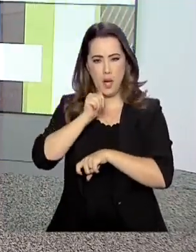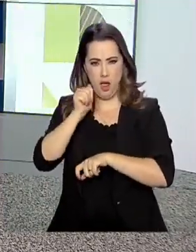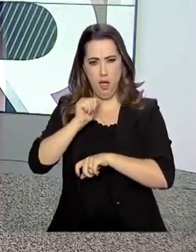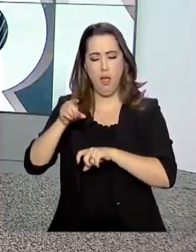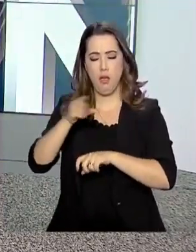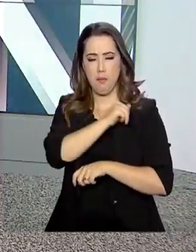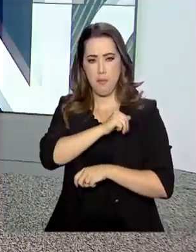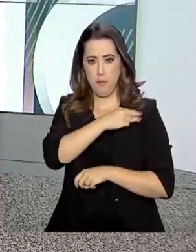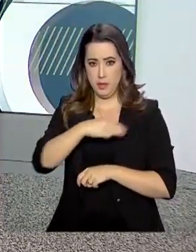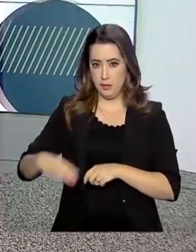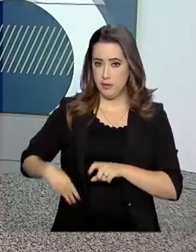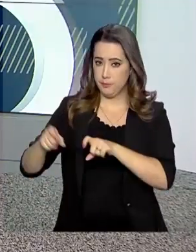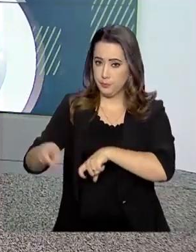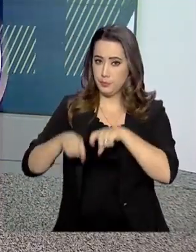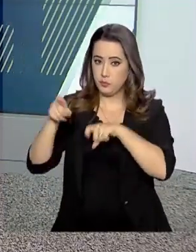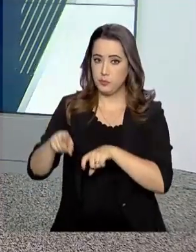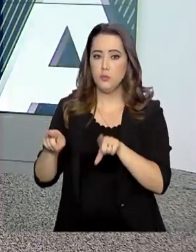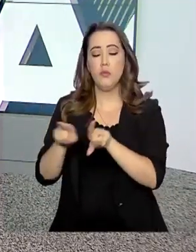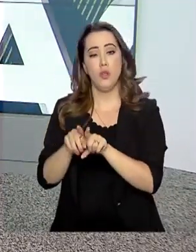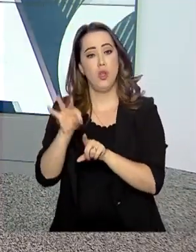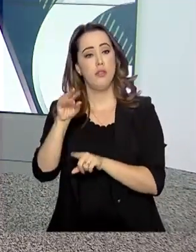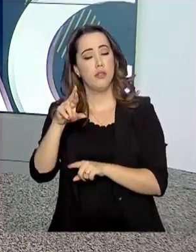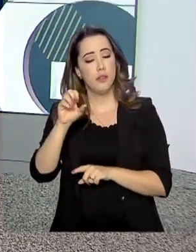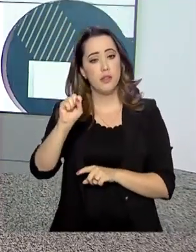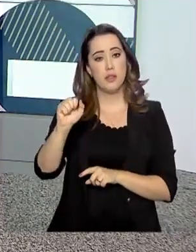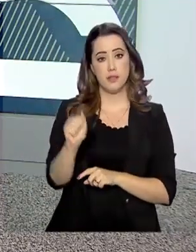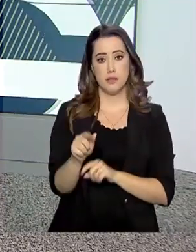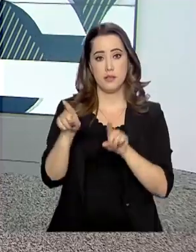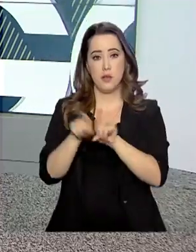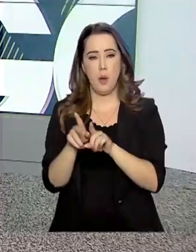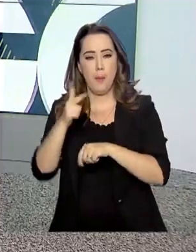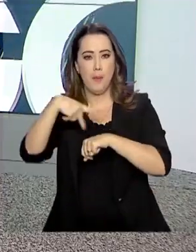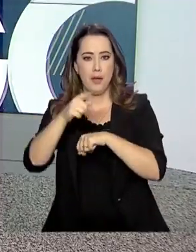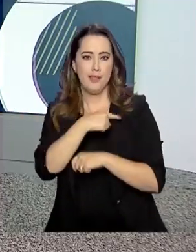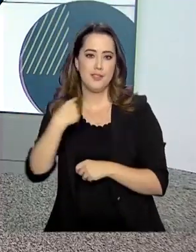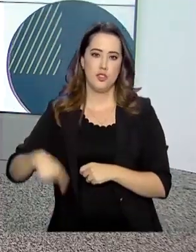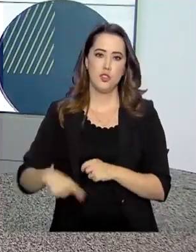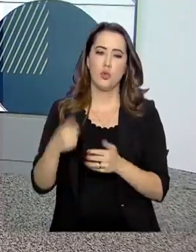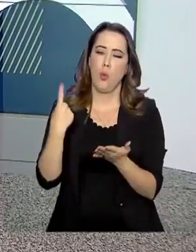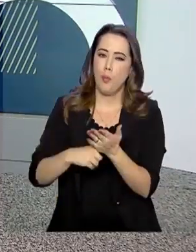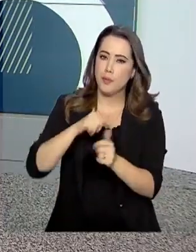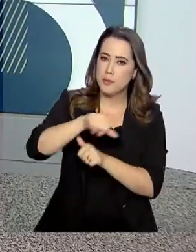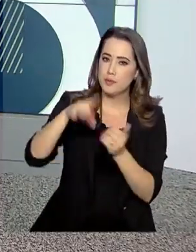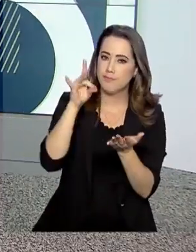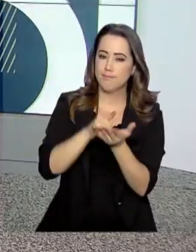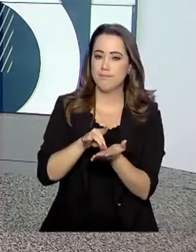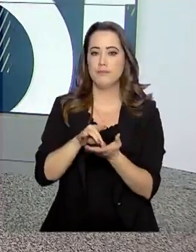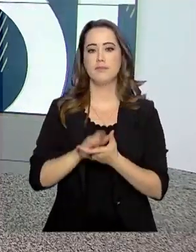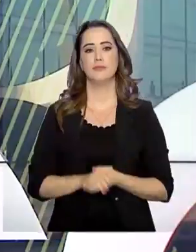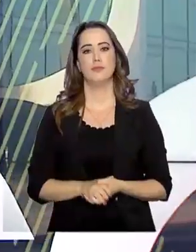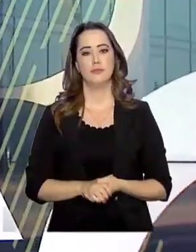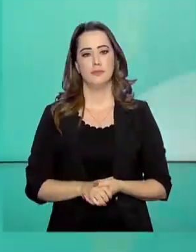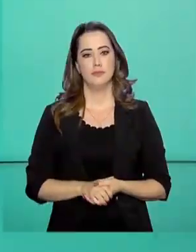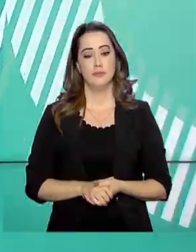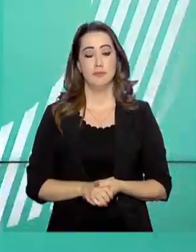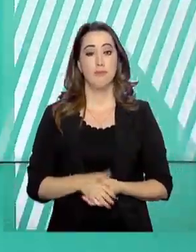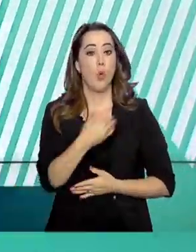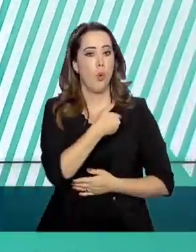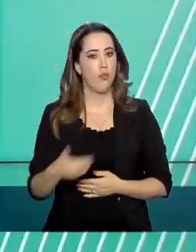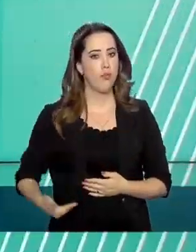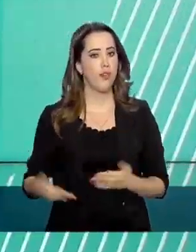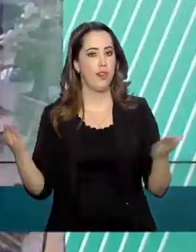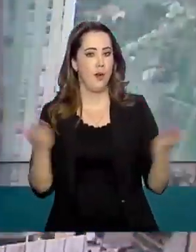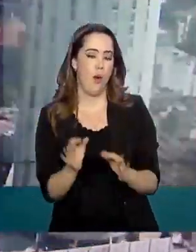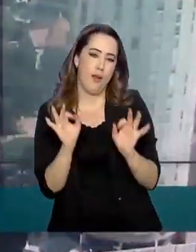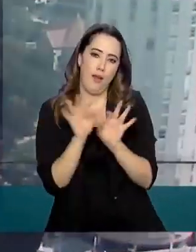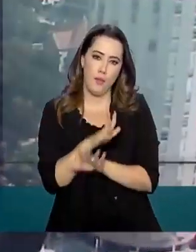Agricultura, Pecuária e Abastecimento, Tereza Cristina, ao país asiático, o acordo saiu do papel. O Governo Agora